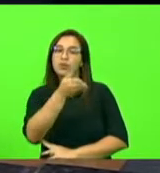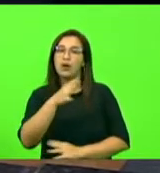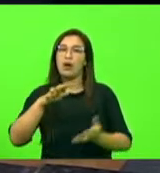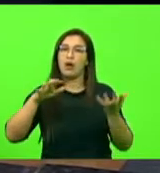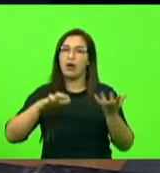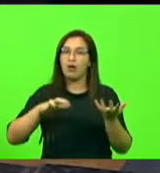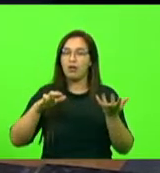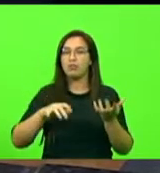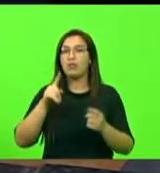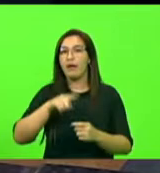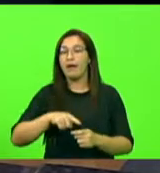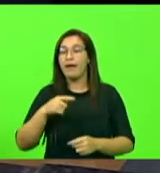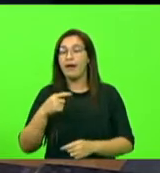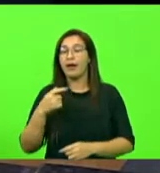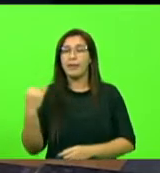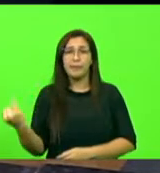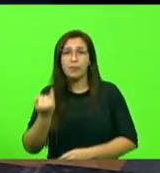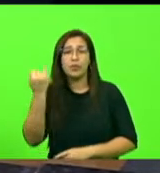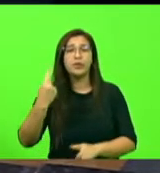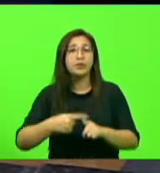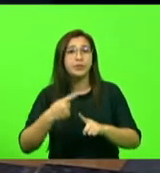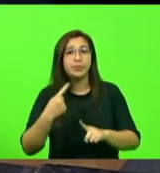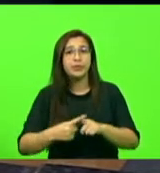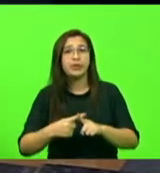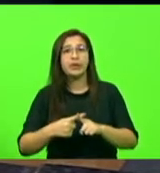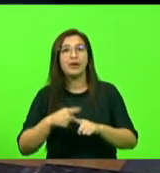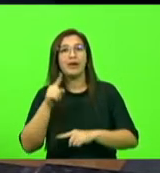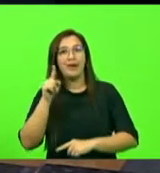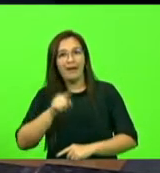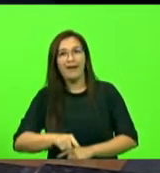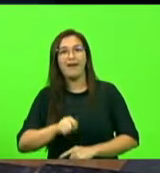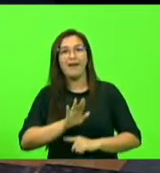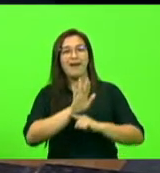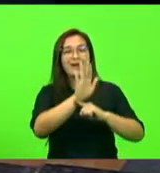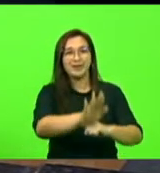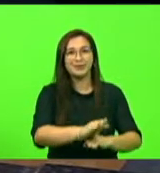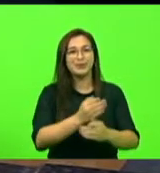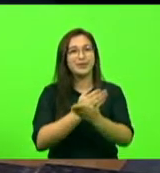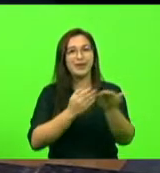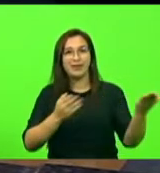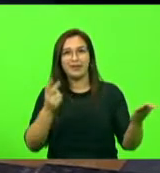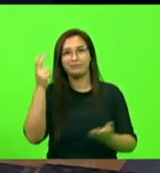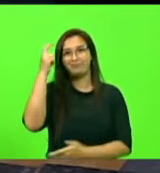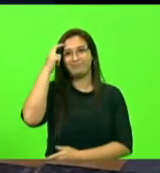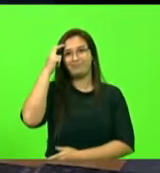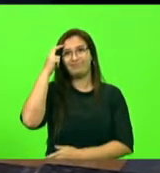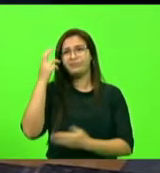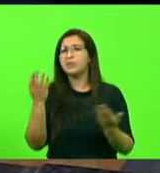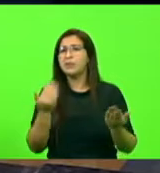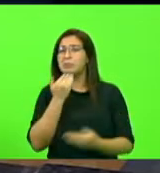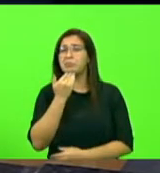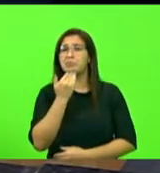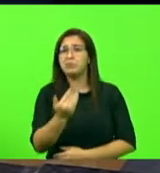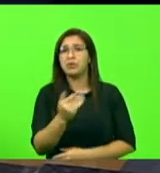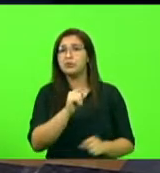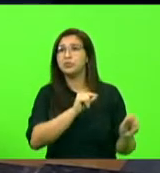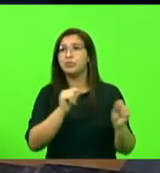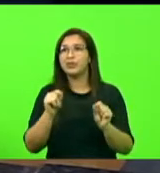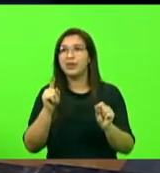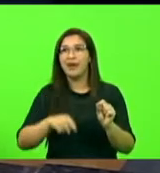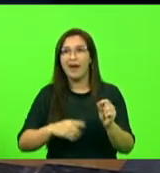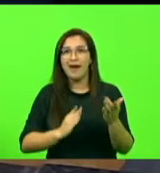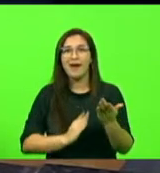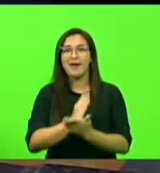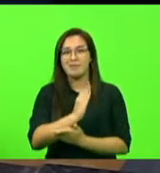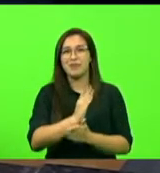fundamental porque, na verdade, é um aporte de recursos para o setor cultural. Então, o que a gente está pedindo aqui é a aprovação